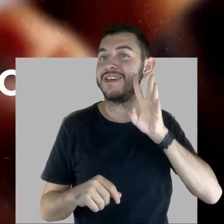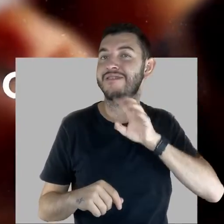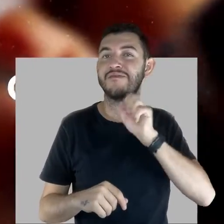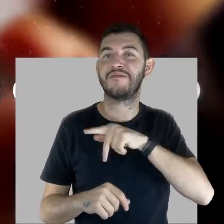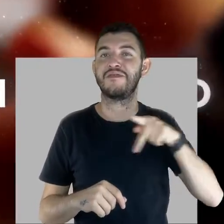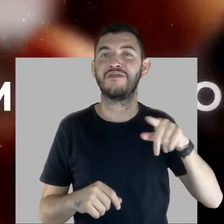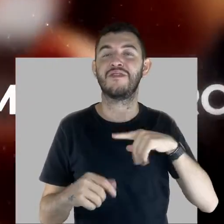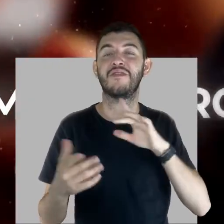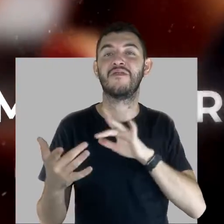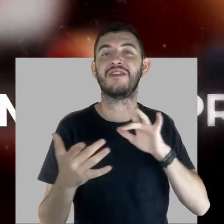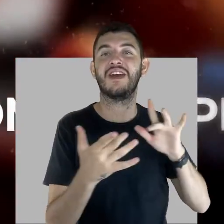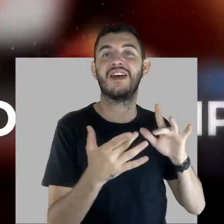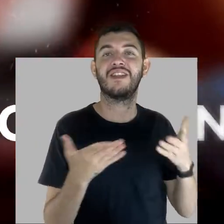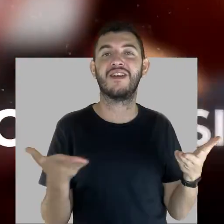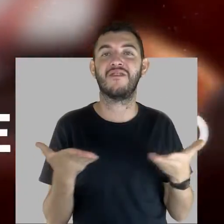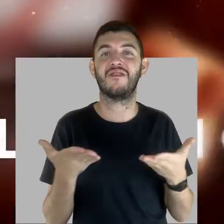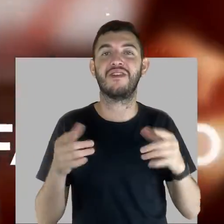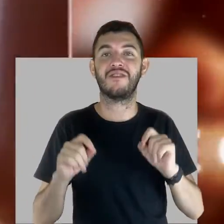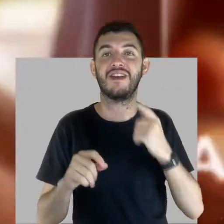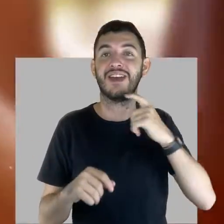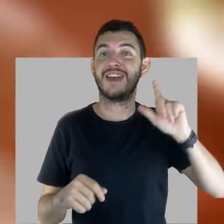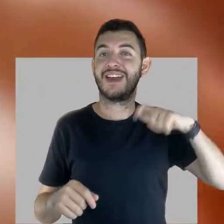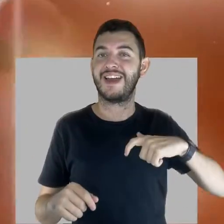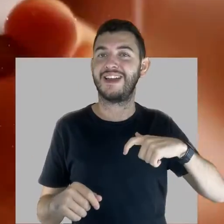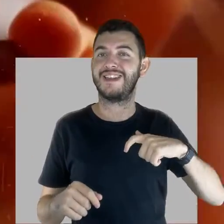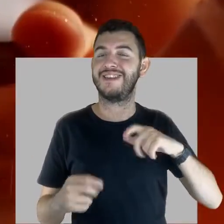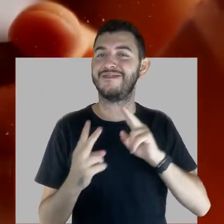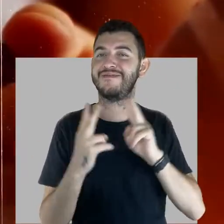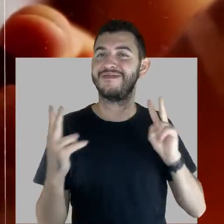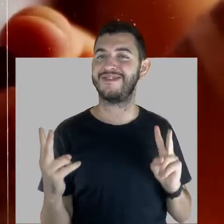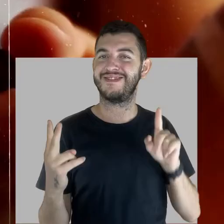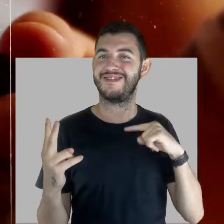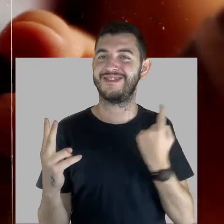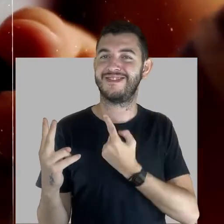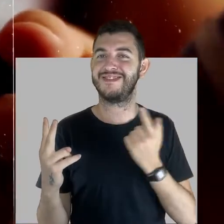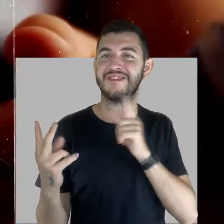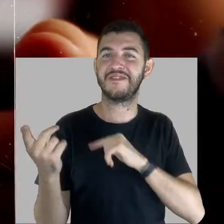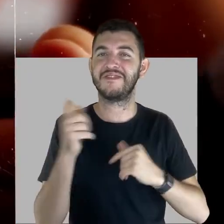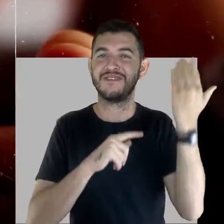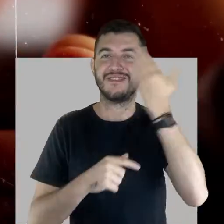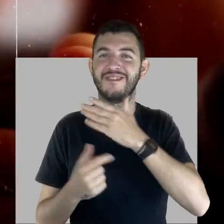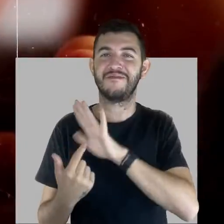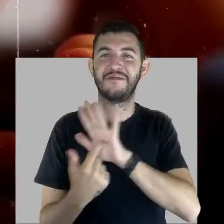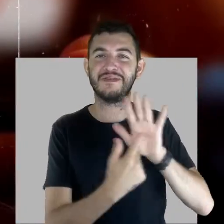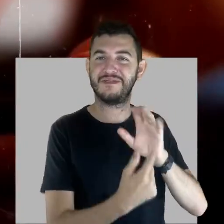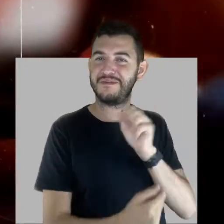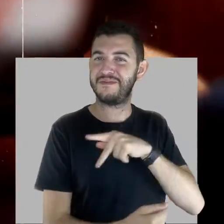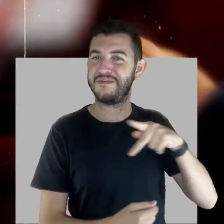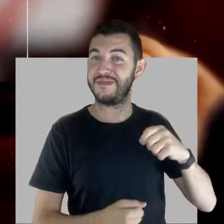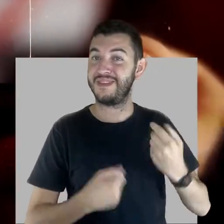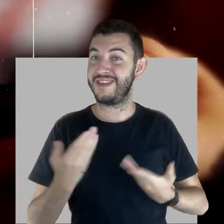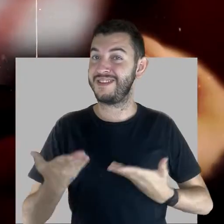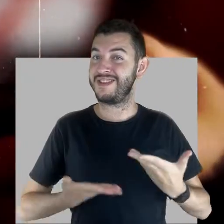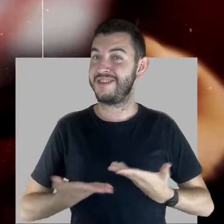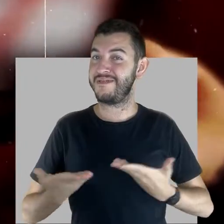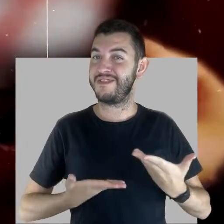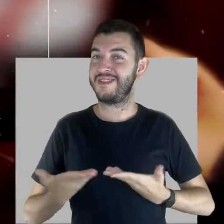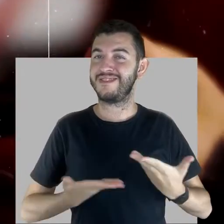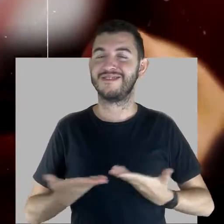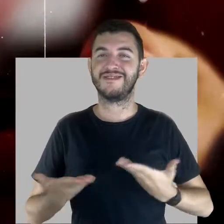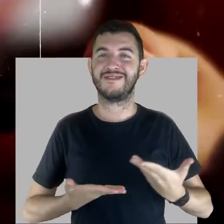Uma outra coisa bacana também que os professores estão começando a ter contato é a nossa carteirinha virtual. A gente já consegue